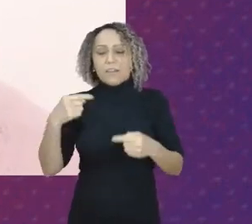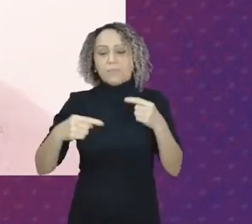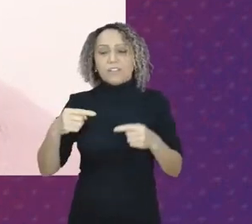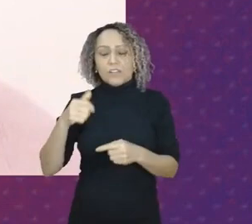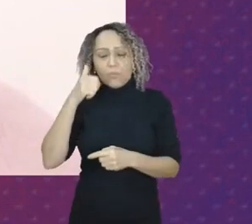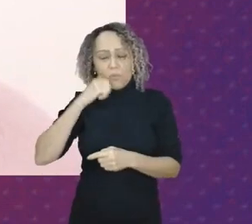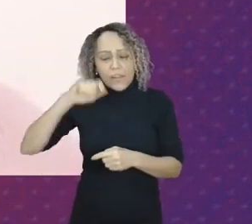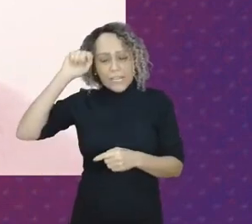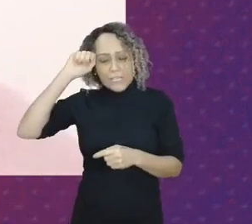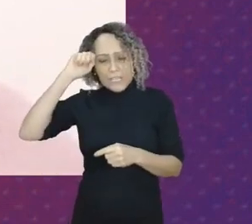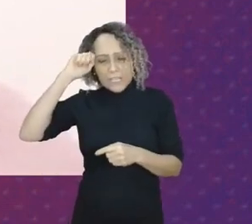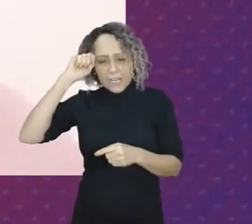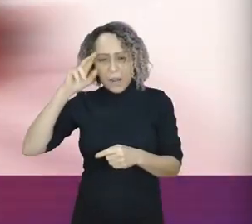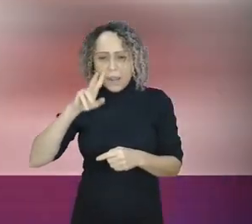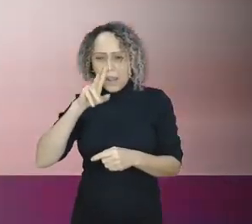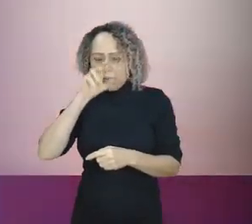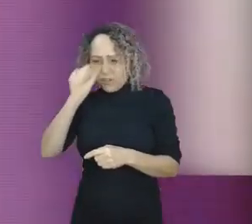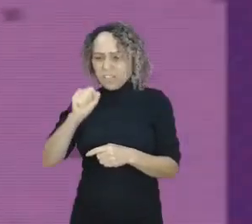é movimento